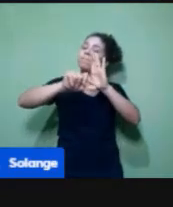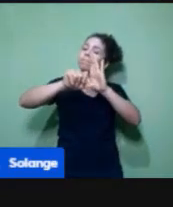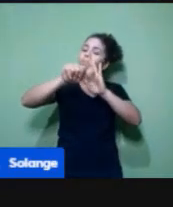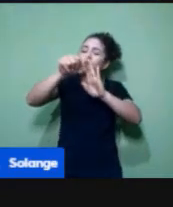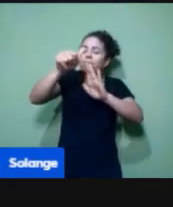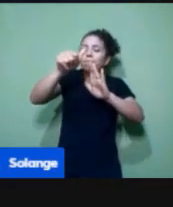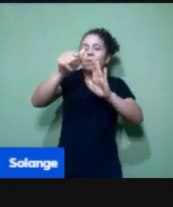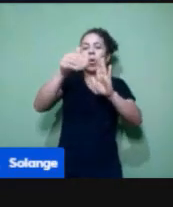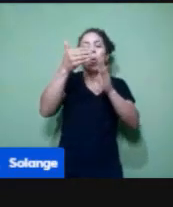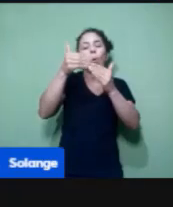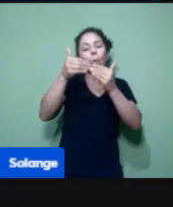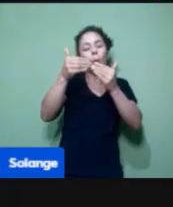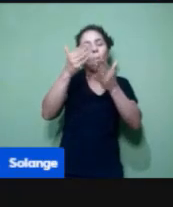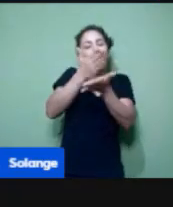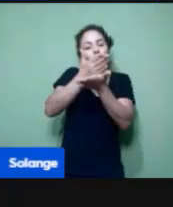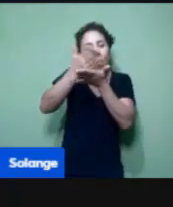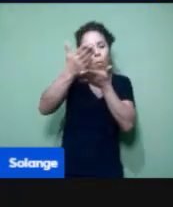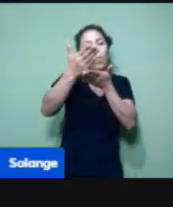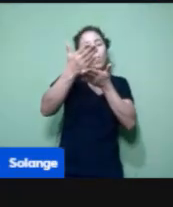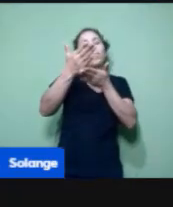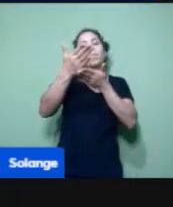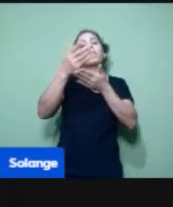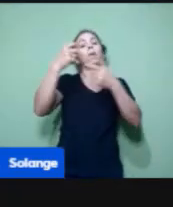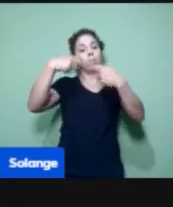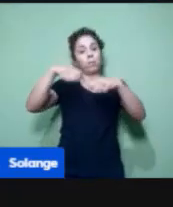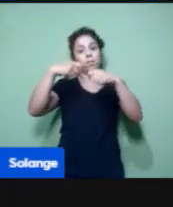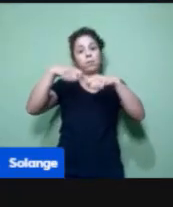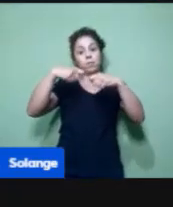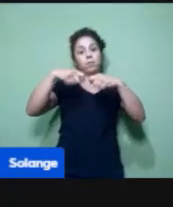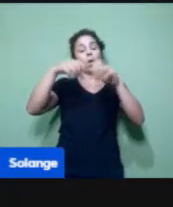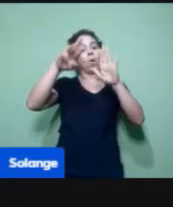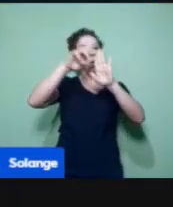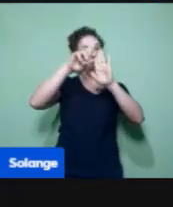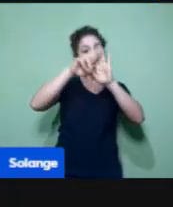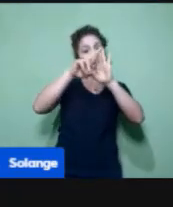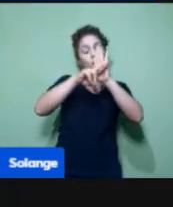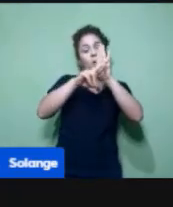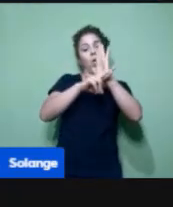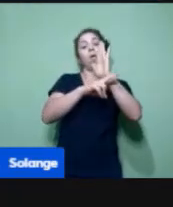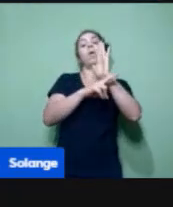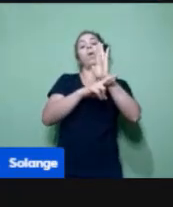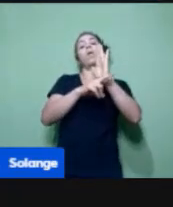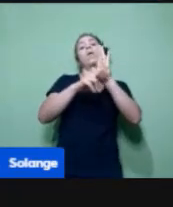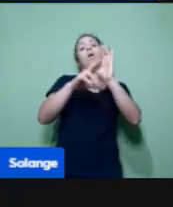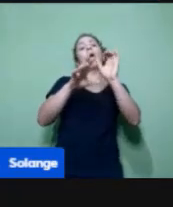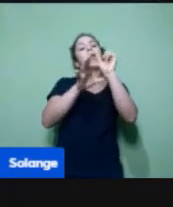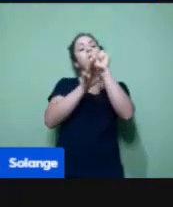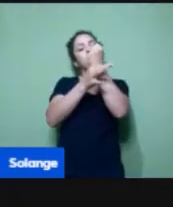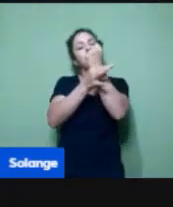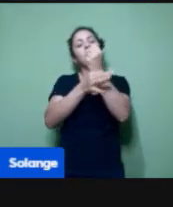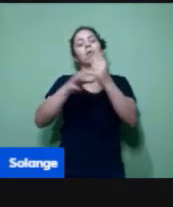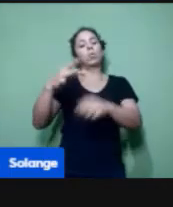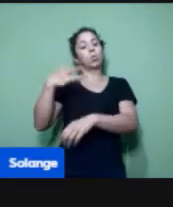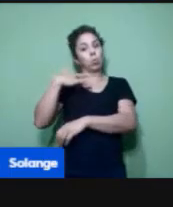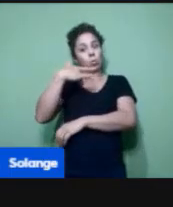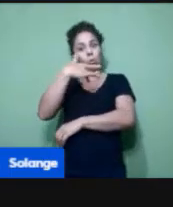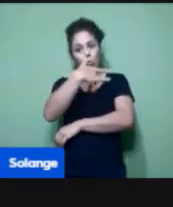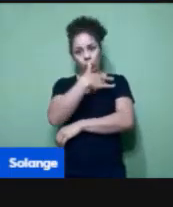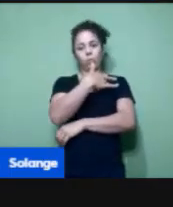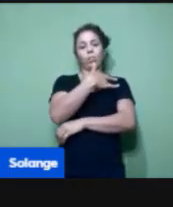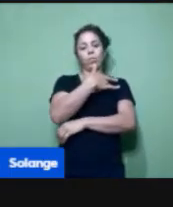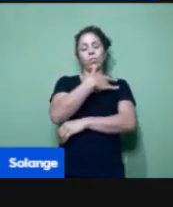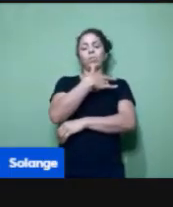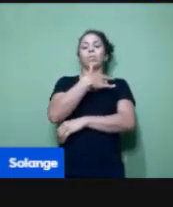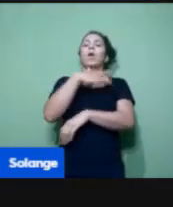desses protocolos de biossegurança. Depois, fazer a chamada antes de ir para a quadra para acalmar essas crianças. Faz a